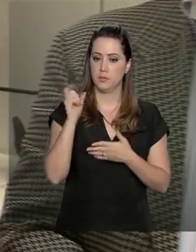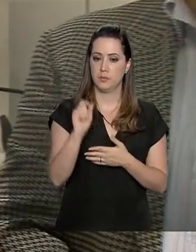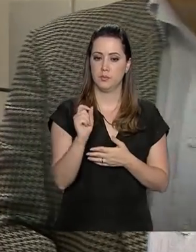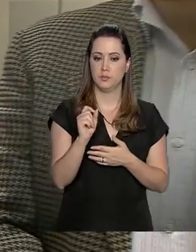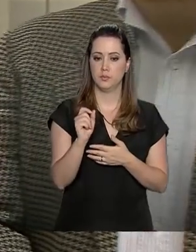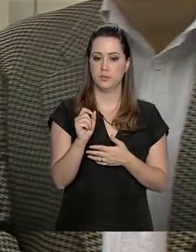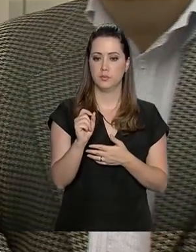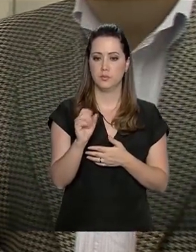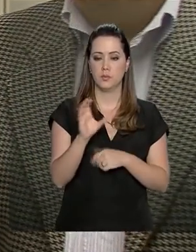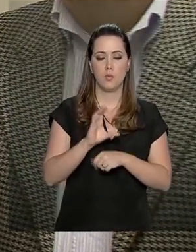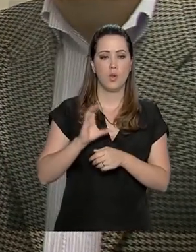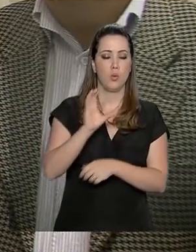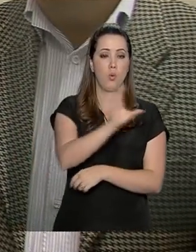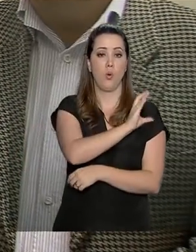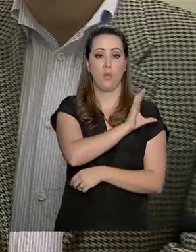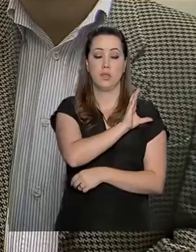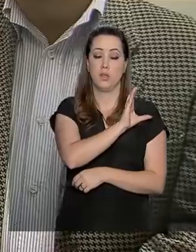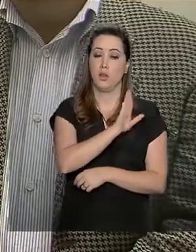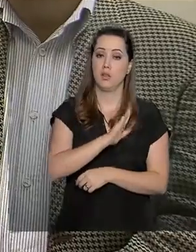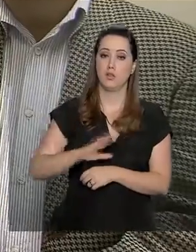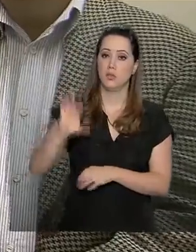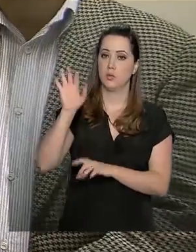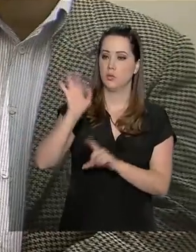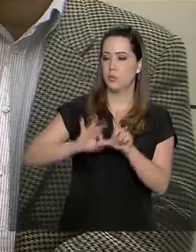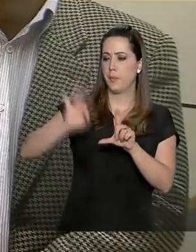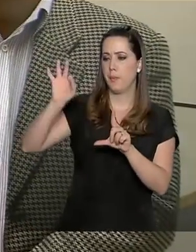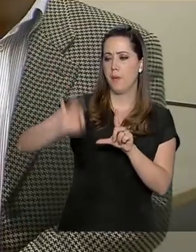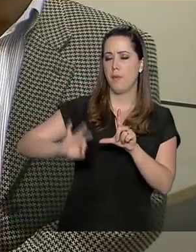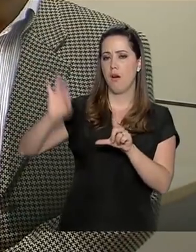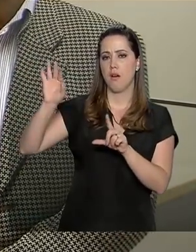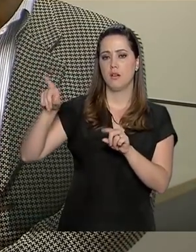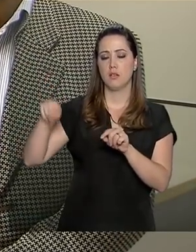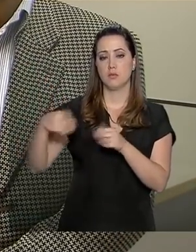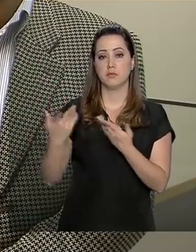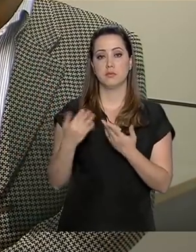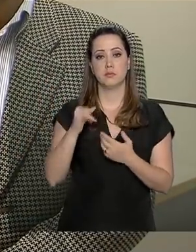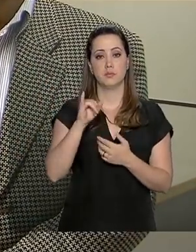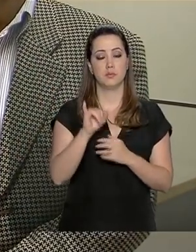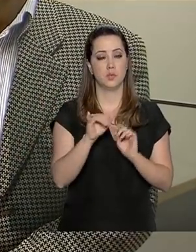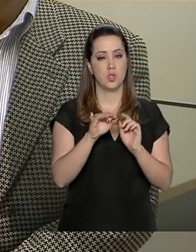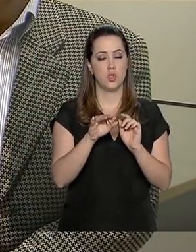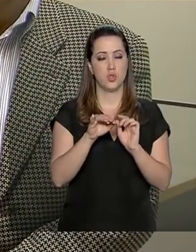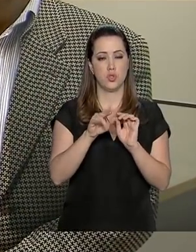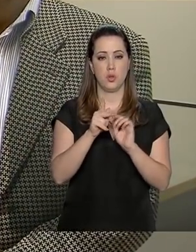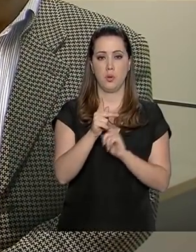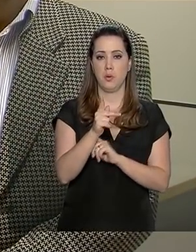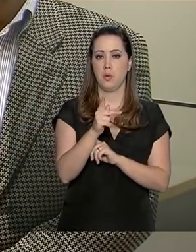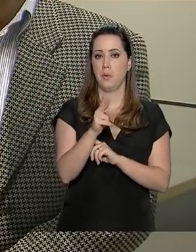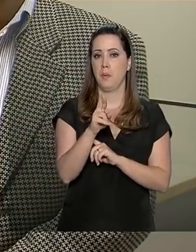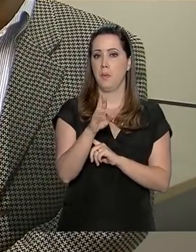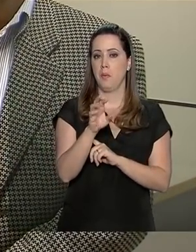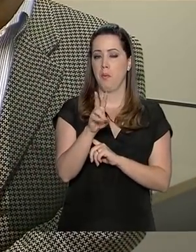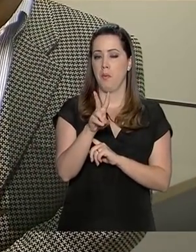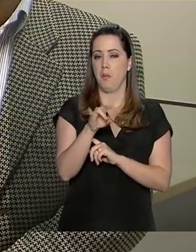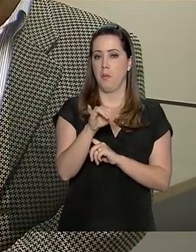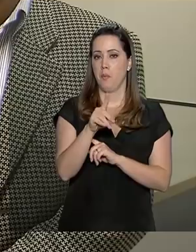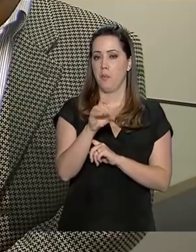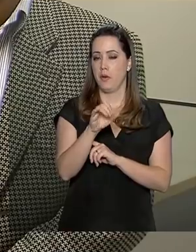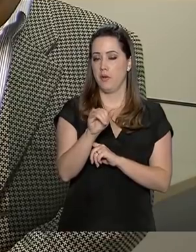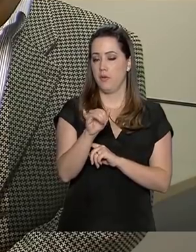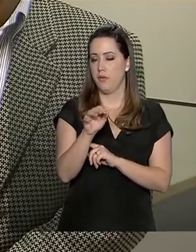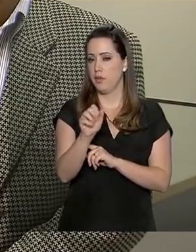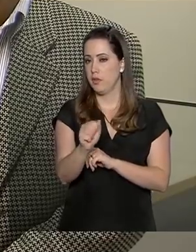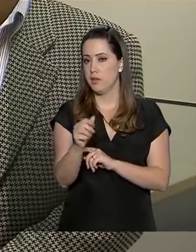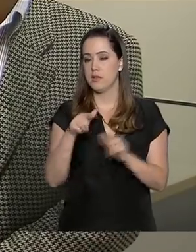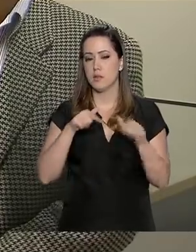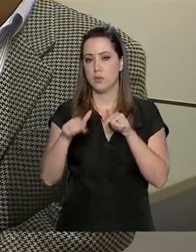com o coordenador-geral de estatística da Secretaria de Previdência do Trabalho do Ministério da Economia, Mário